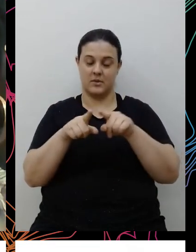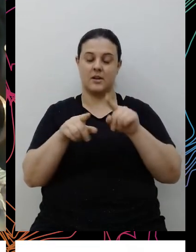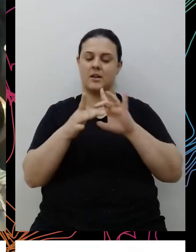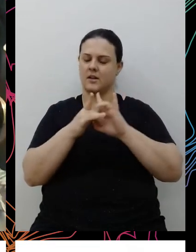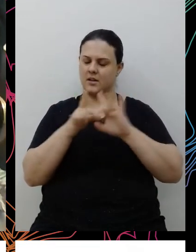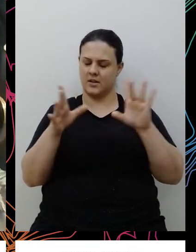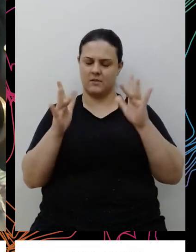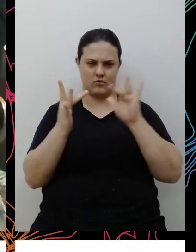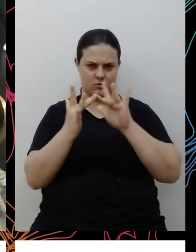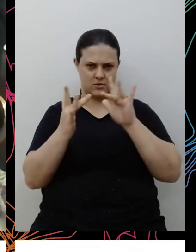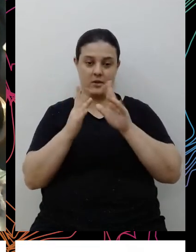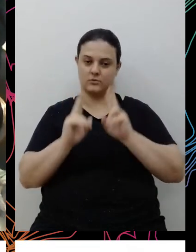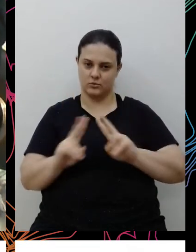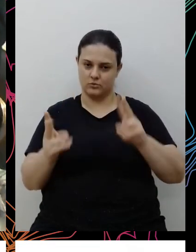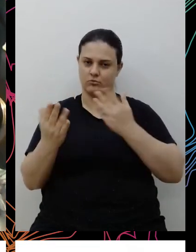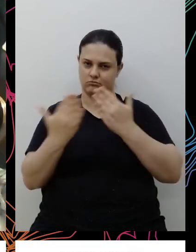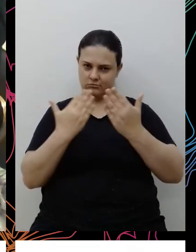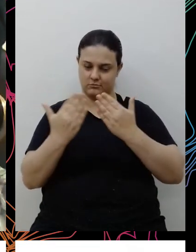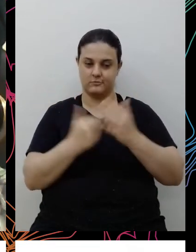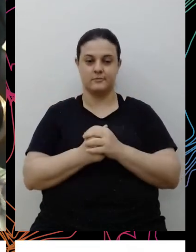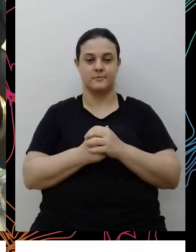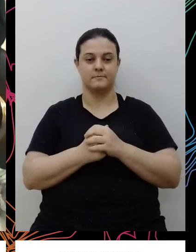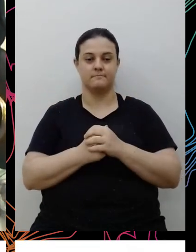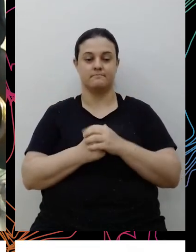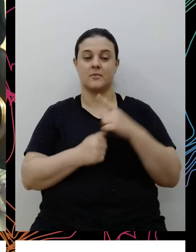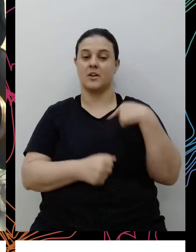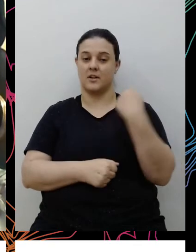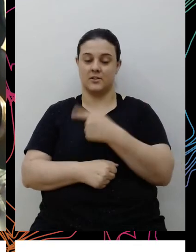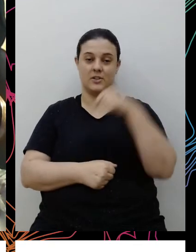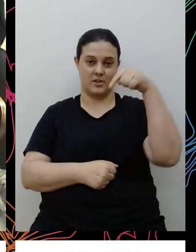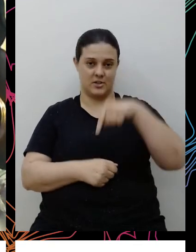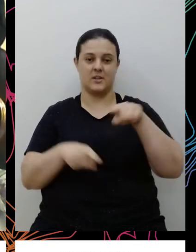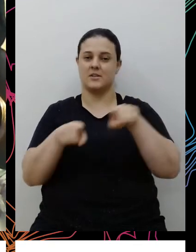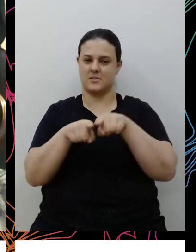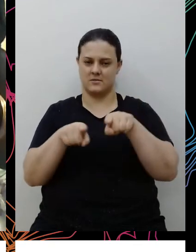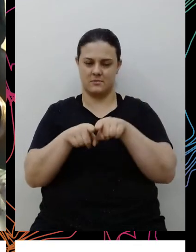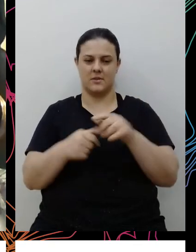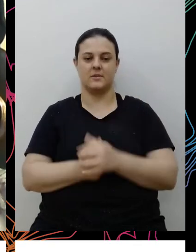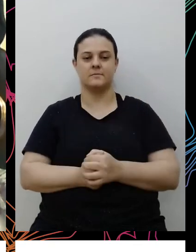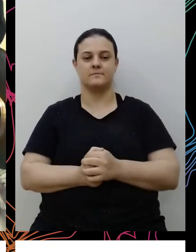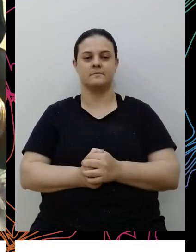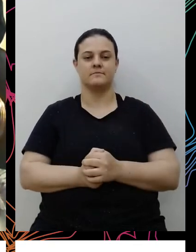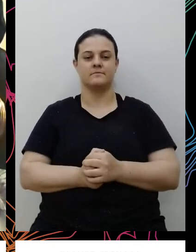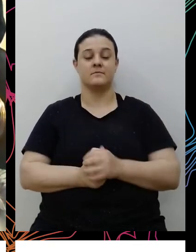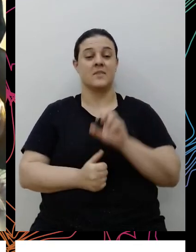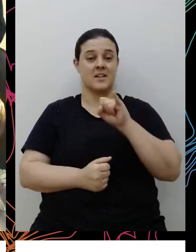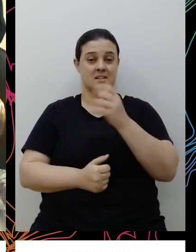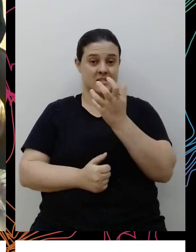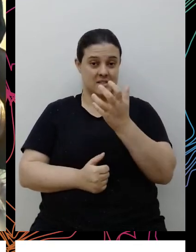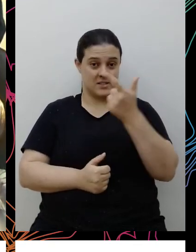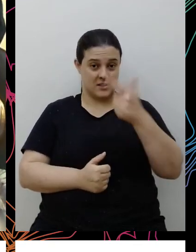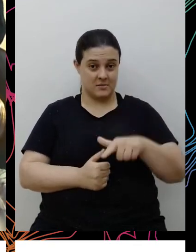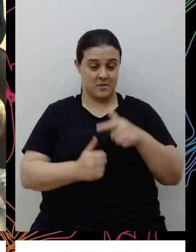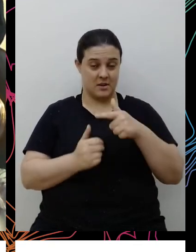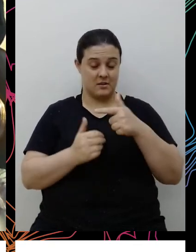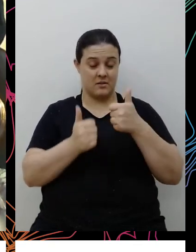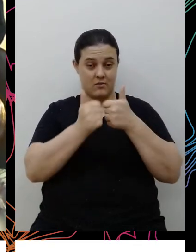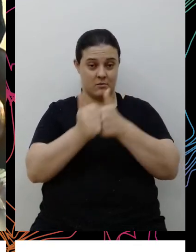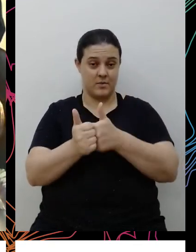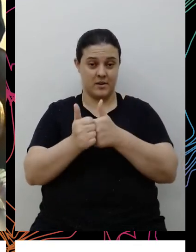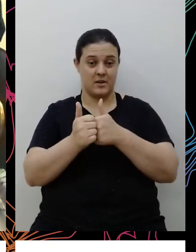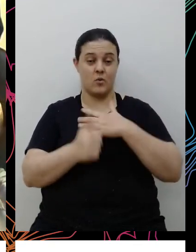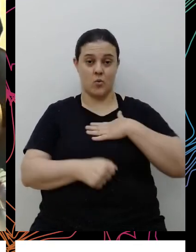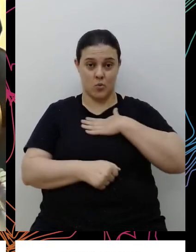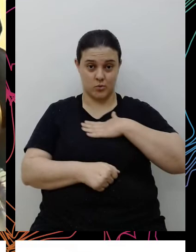se quiserem dar continuidade nesse diálogo, com a gente do Instituto ETS também, e se vocês quiserem também nos acompanhar nesse canal, se gostaram